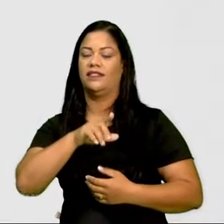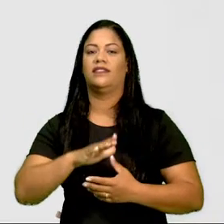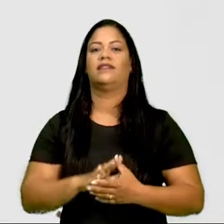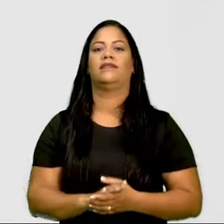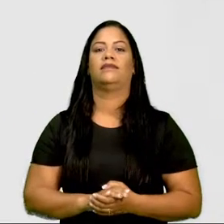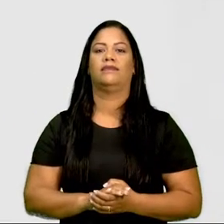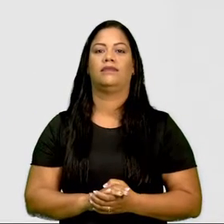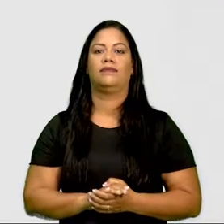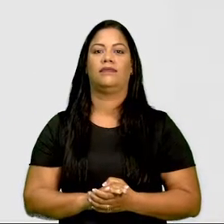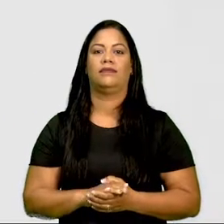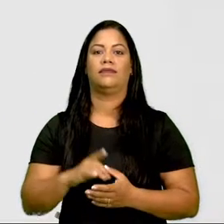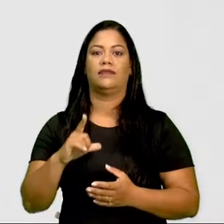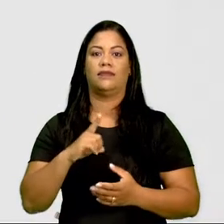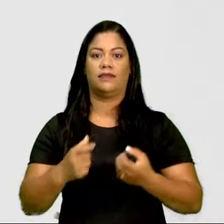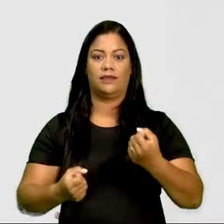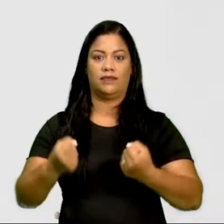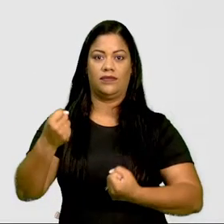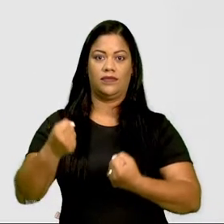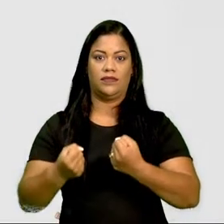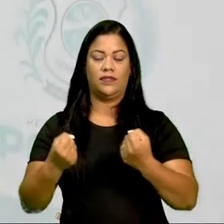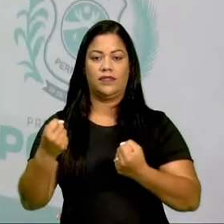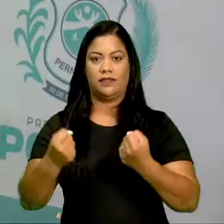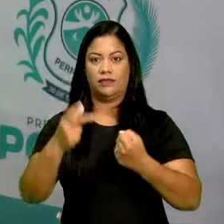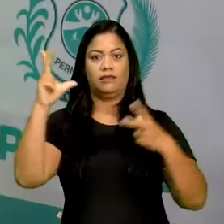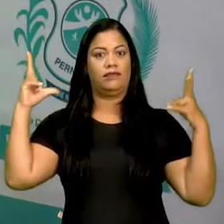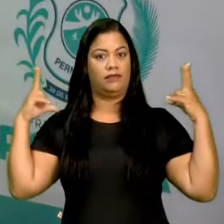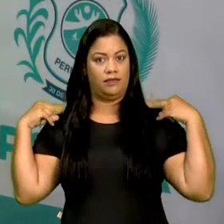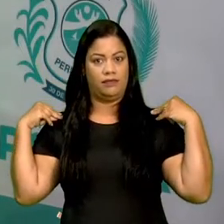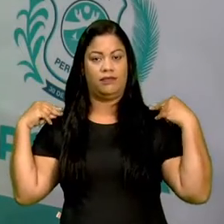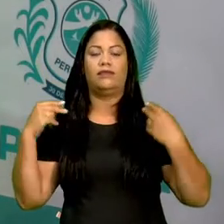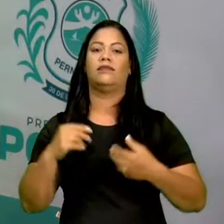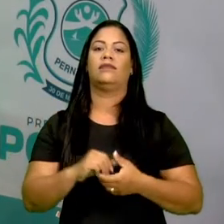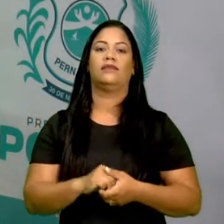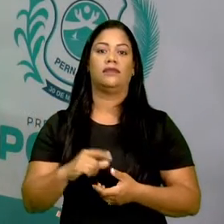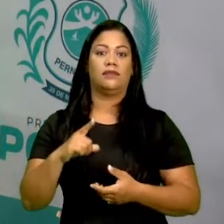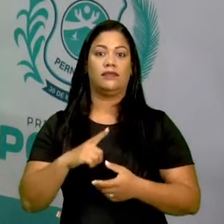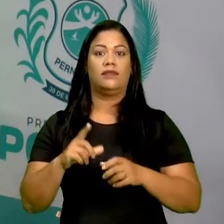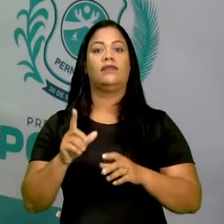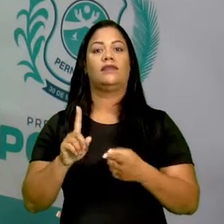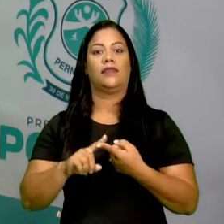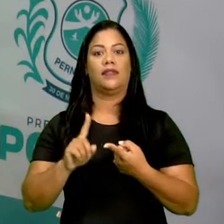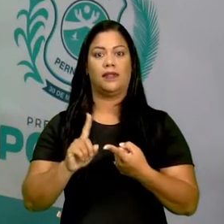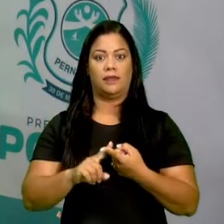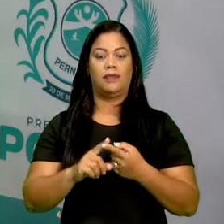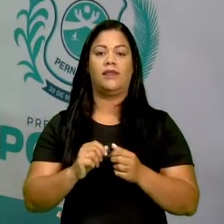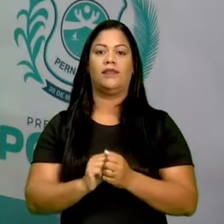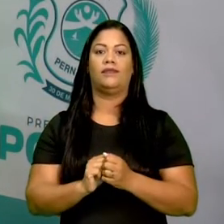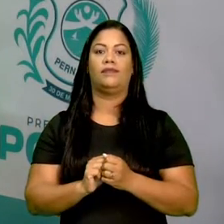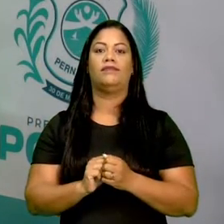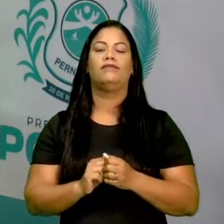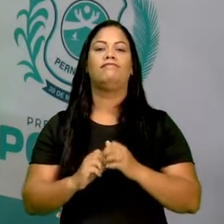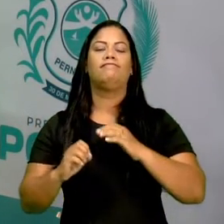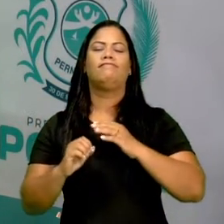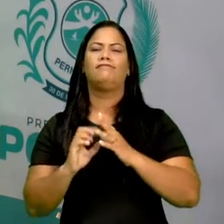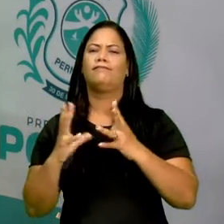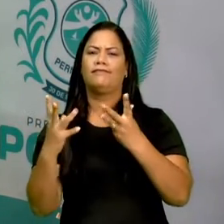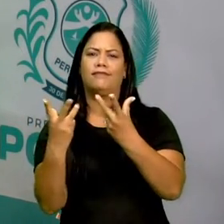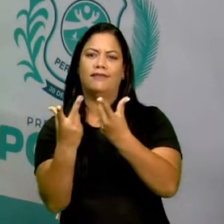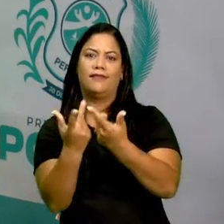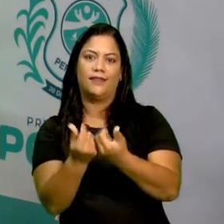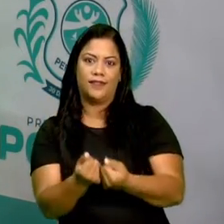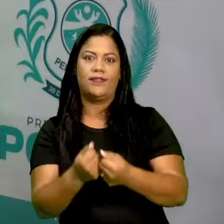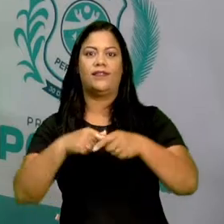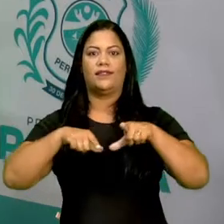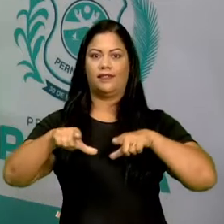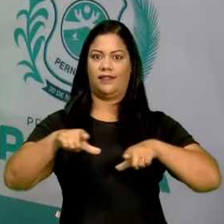tem os carros, né, que os motoristas, tem também as máquinas que enchem os carros. Então, tudo isso é